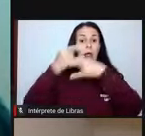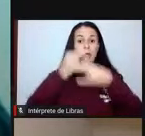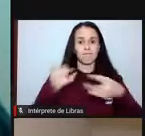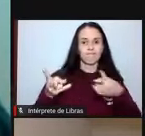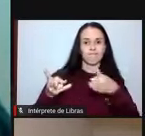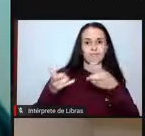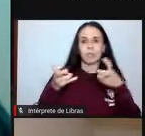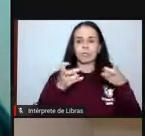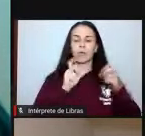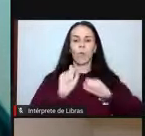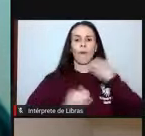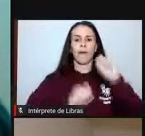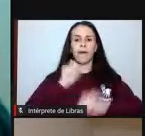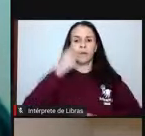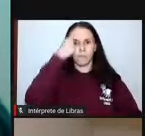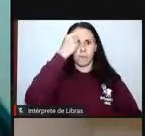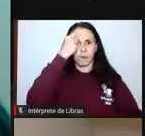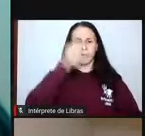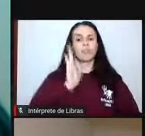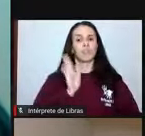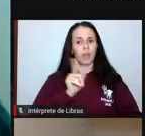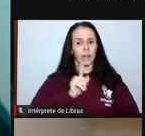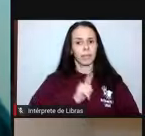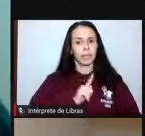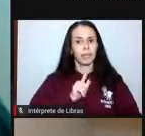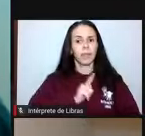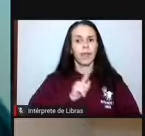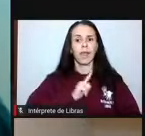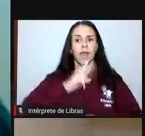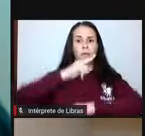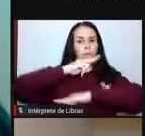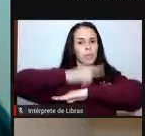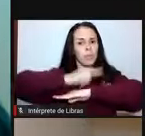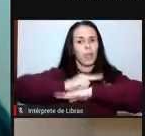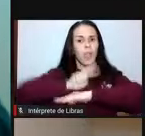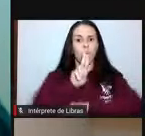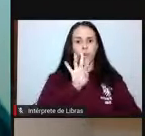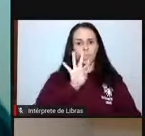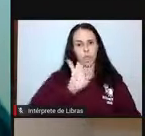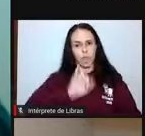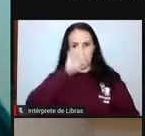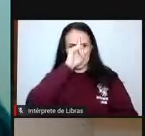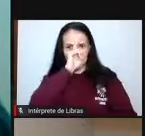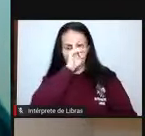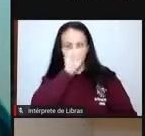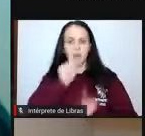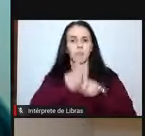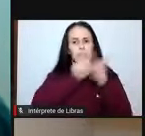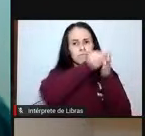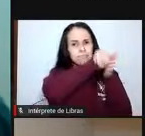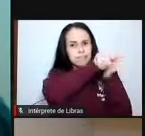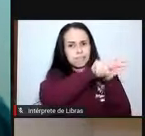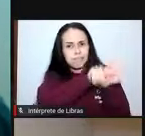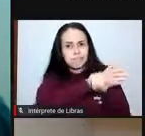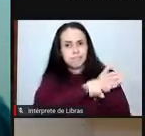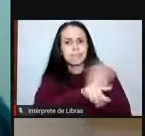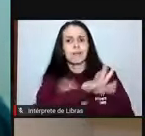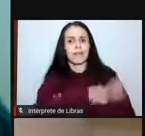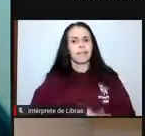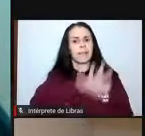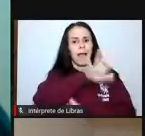que a universidade disponibilizou leitos de UTI, pesquisas foram desenvolvidas e trabalhadas na área do